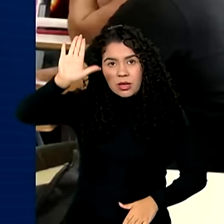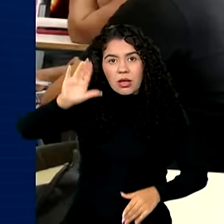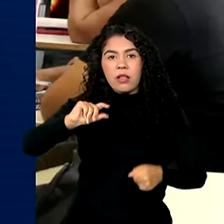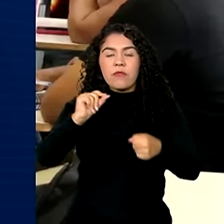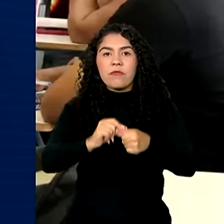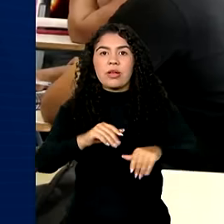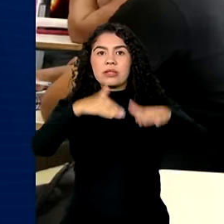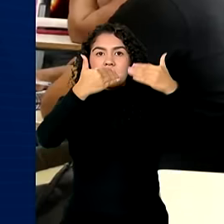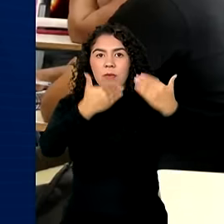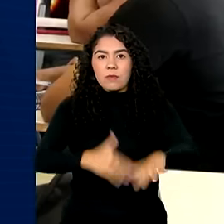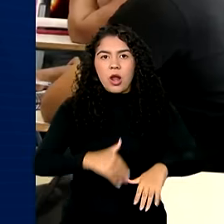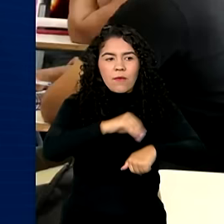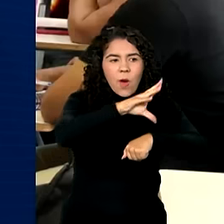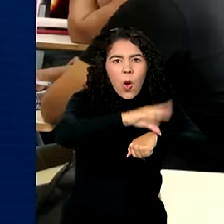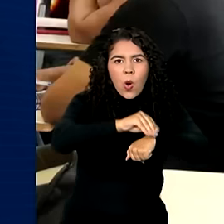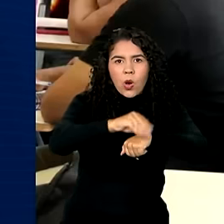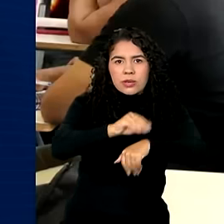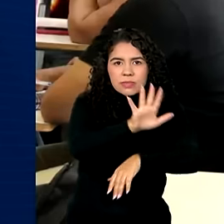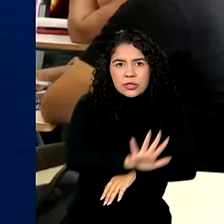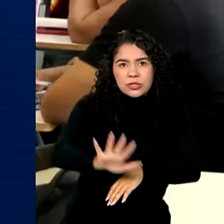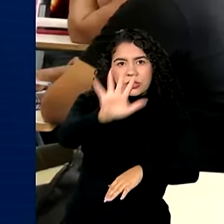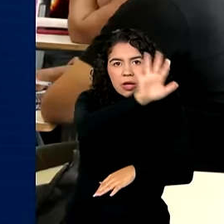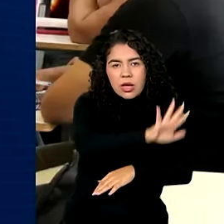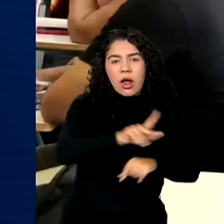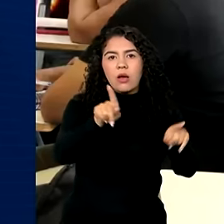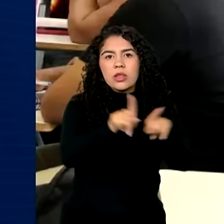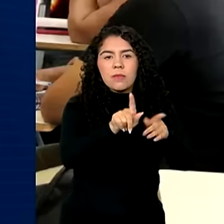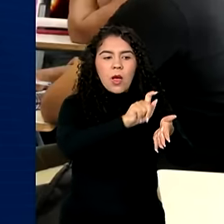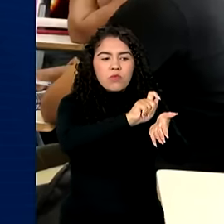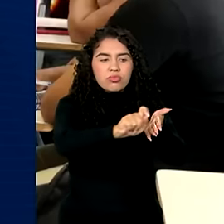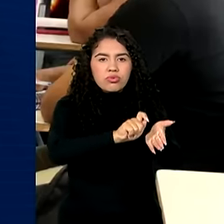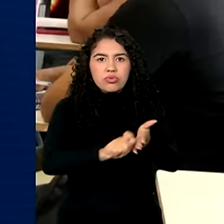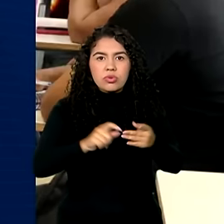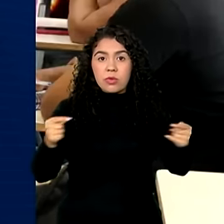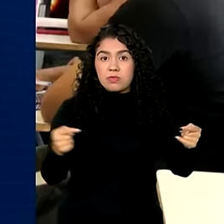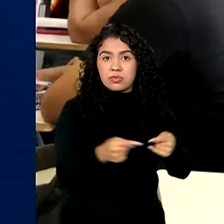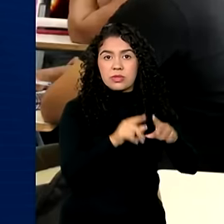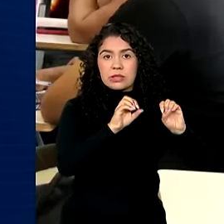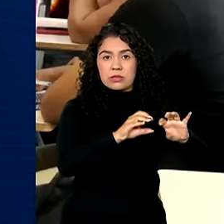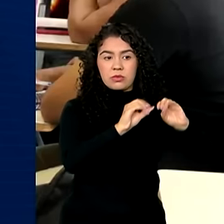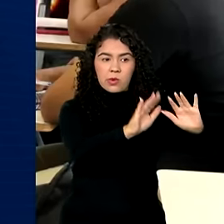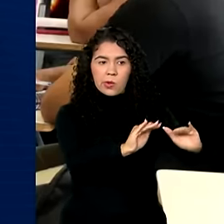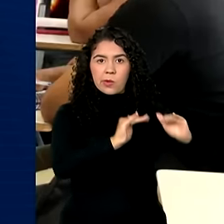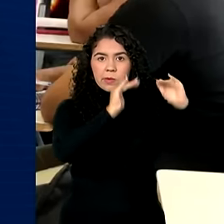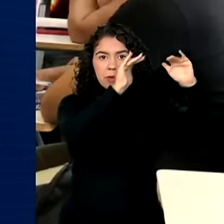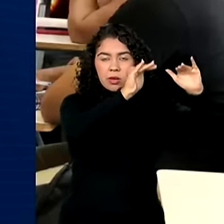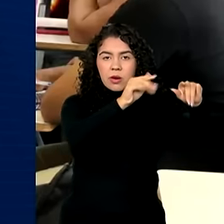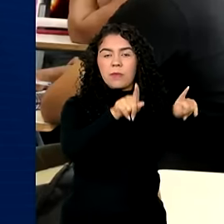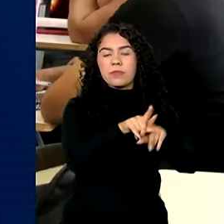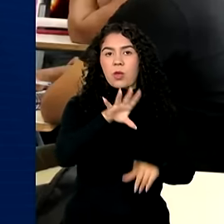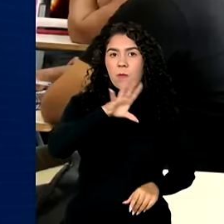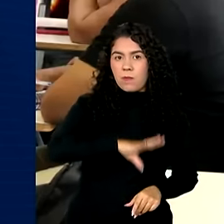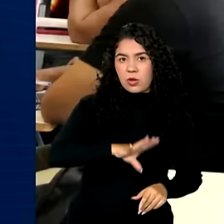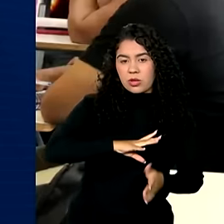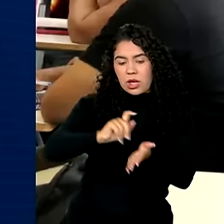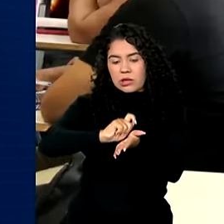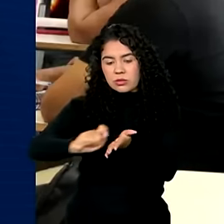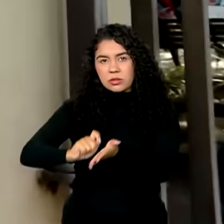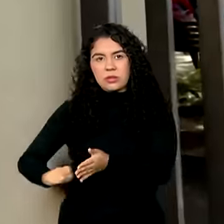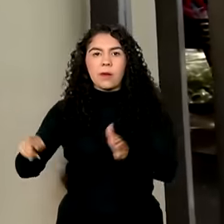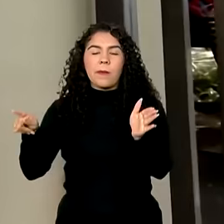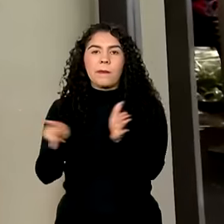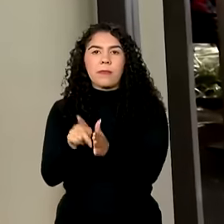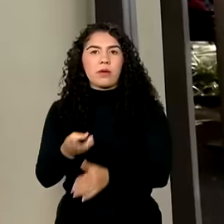conhecimentos gerais e discursiva para nível superior e português e redação para nível